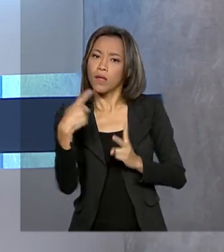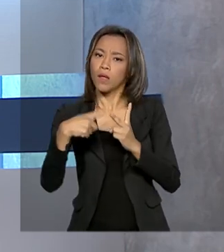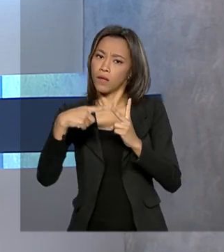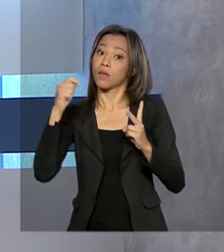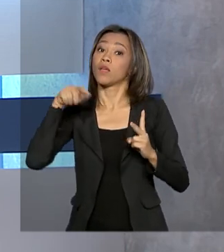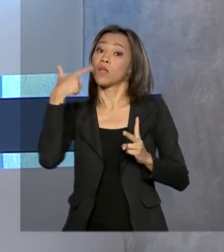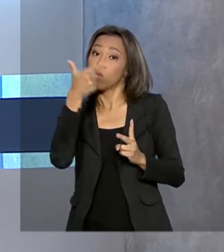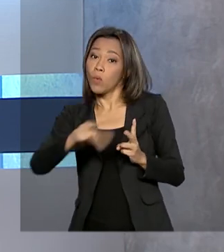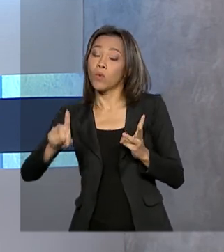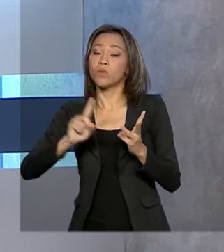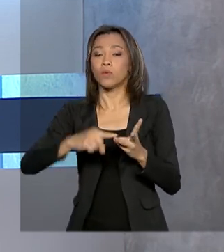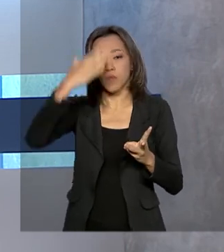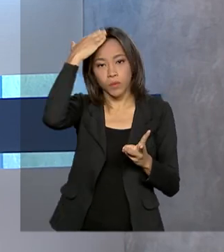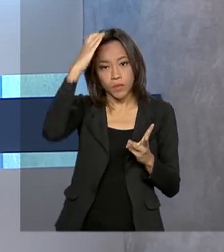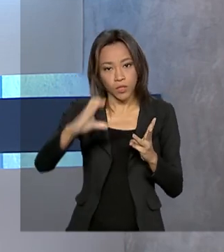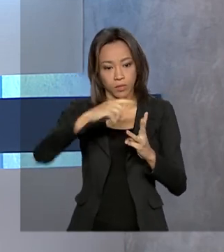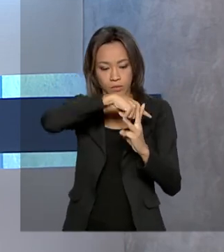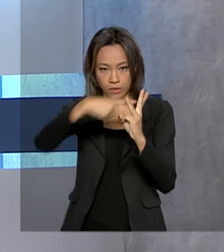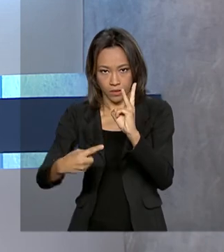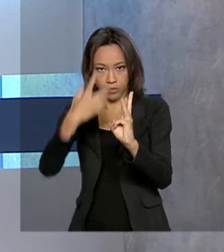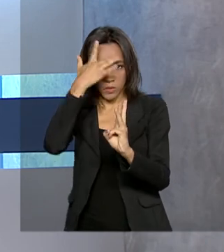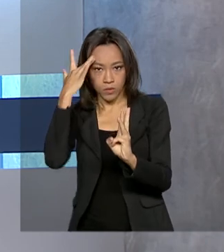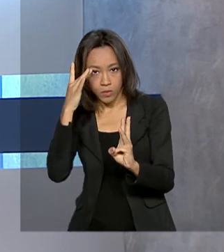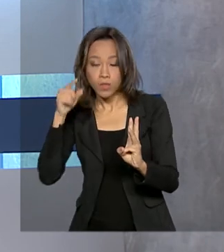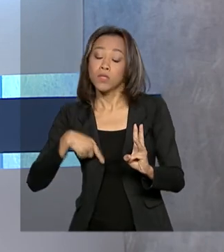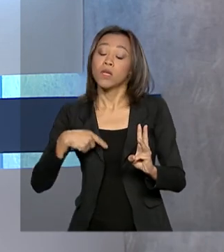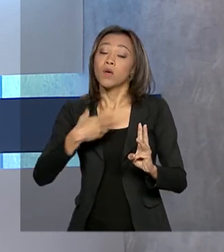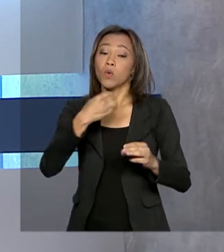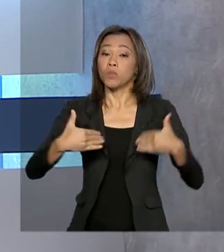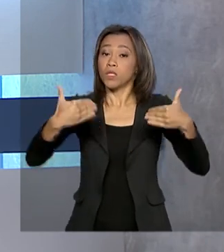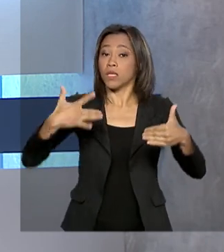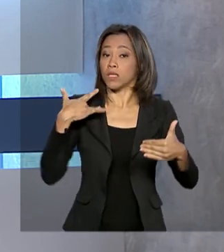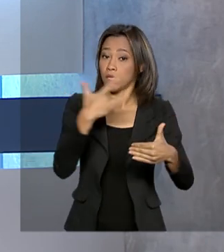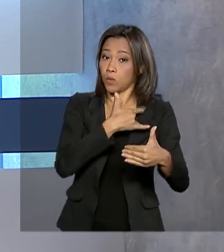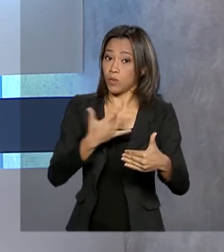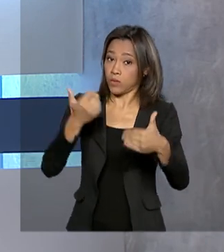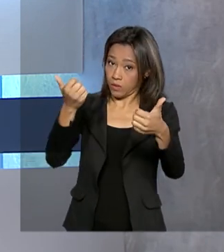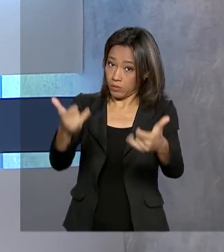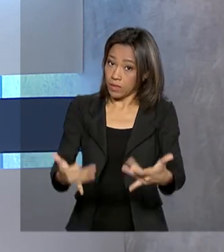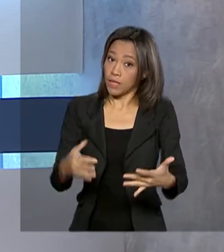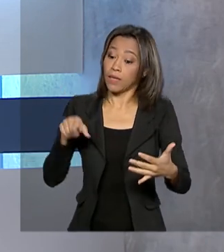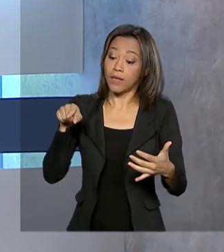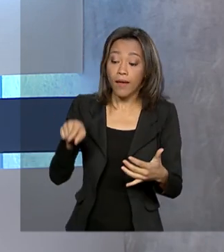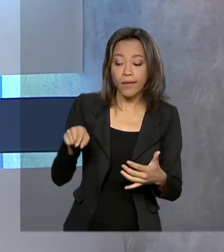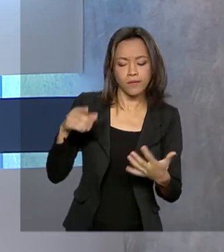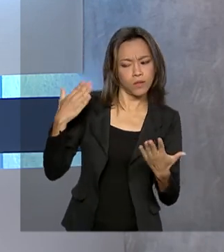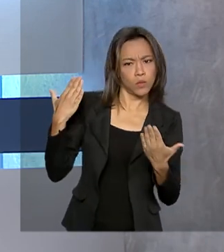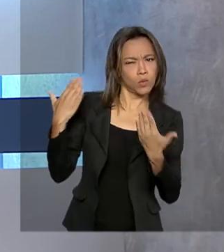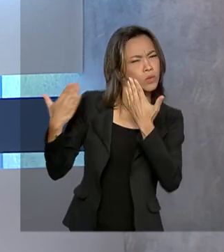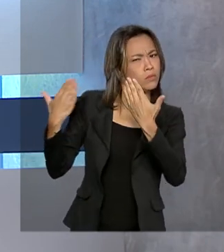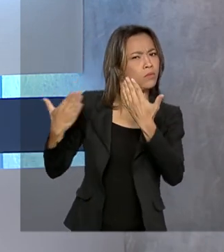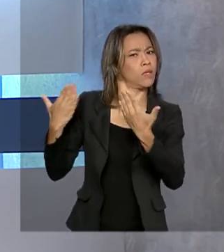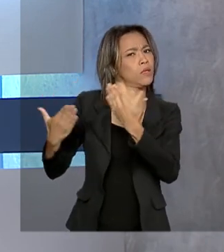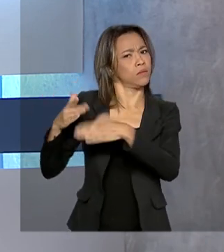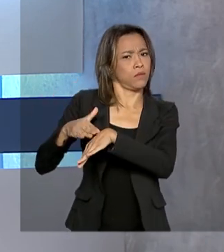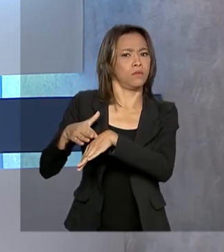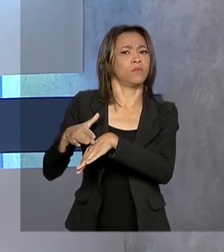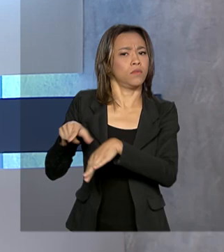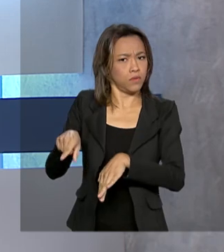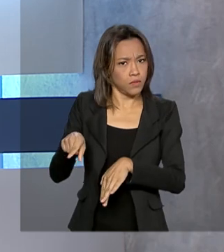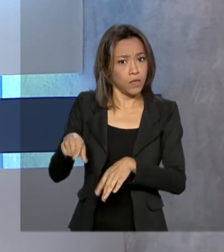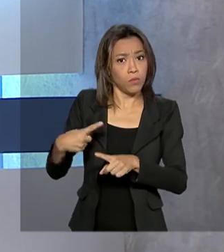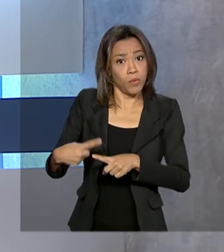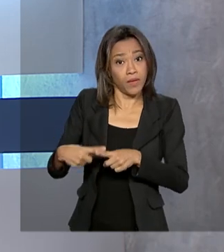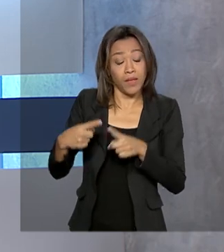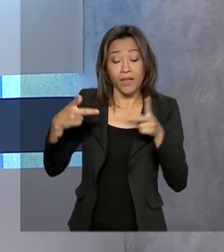Curitiba. Os pacientes, segundo o Ministério da Saúde, se enquadram na definição de casos suspeitos da doença por